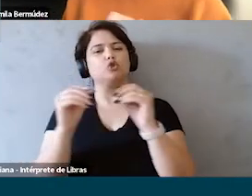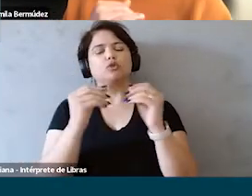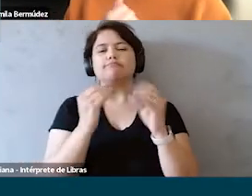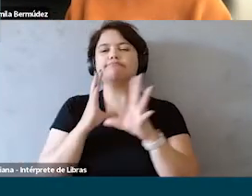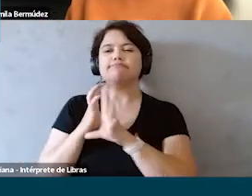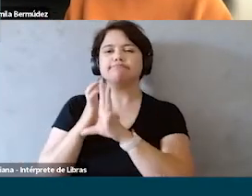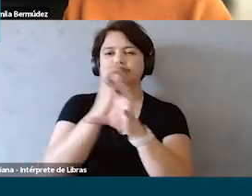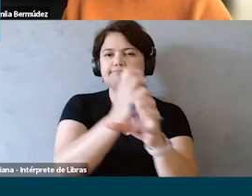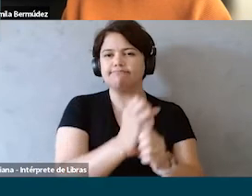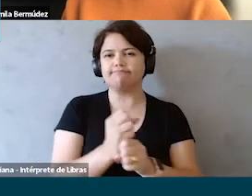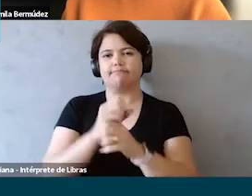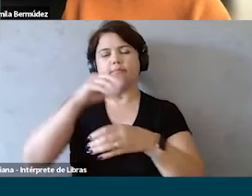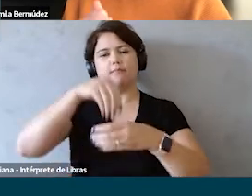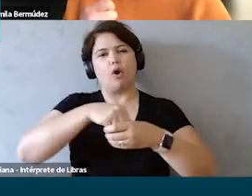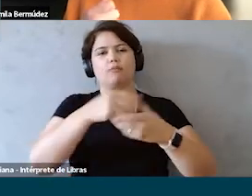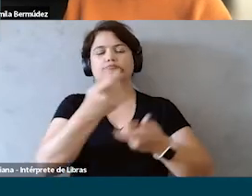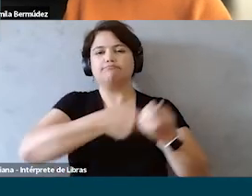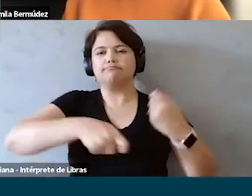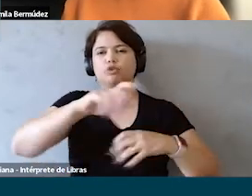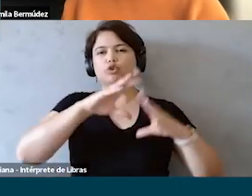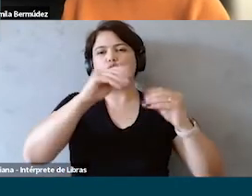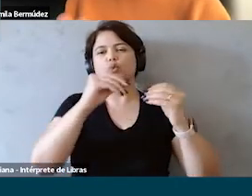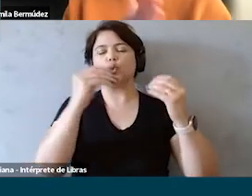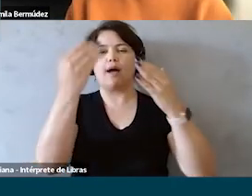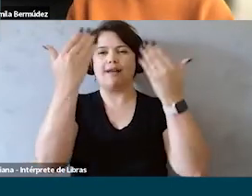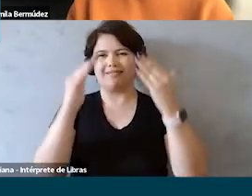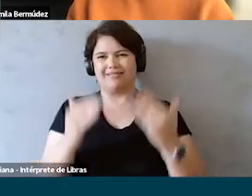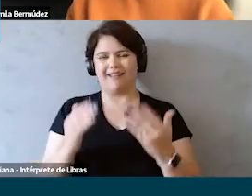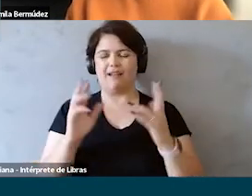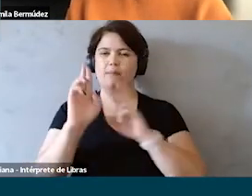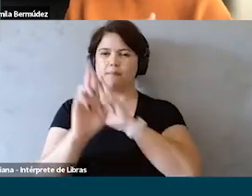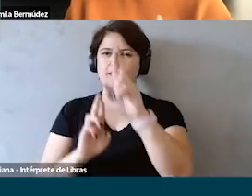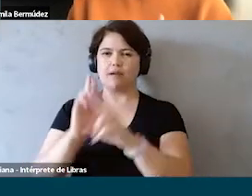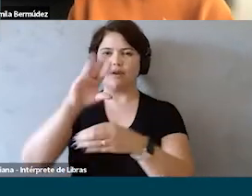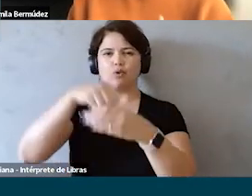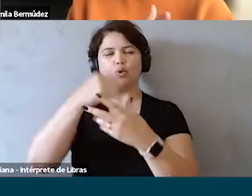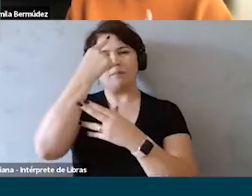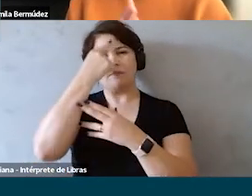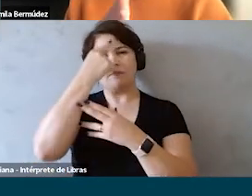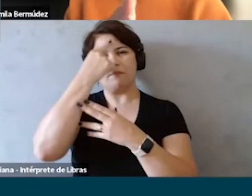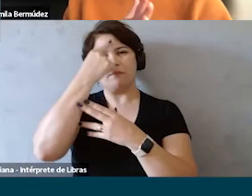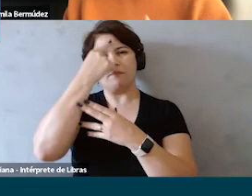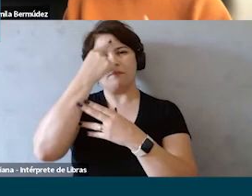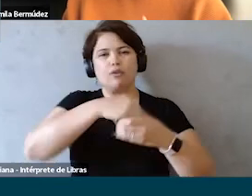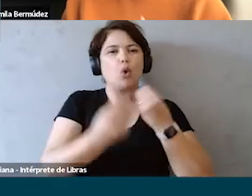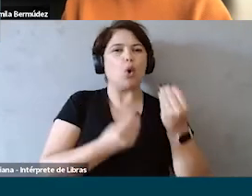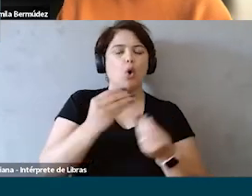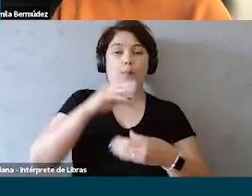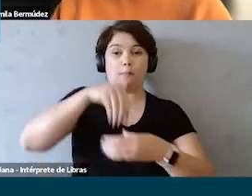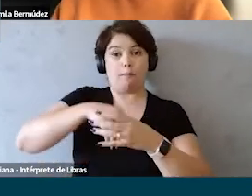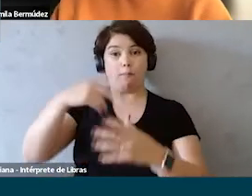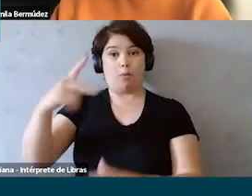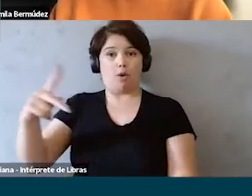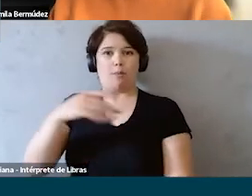um mapeamento quantitativo do mercado, a partir da análise de representatividade de cada um desses perfis dentro do contexto